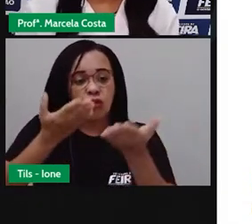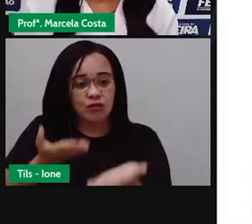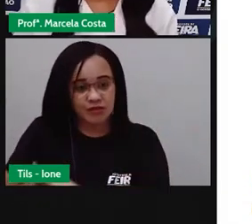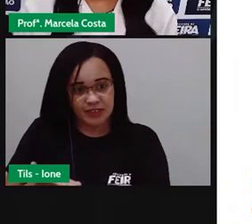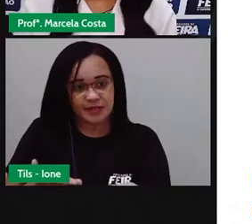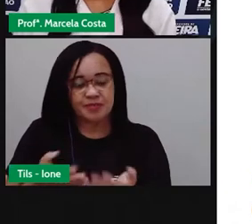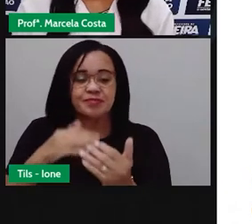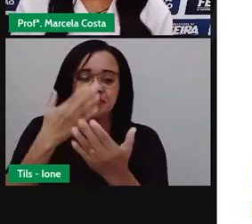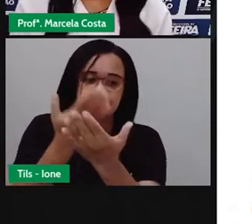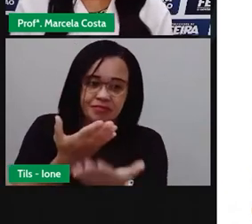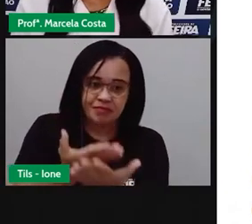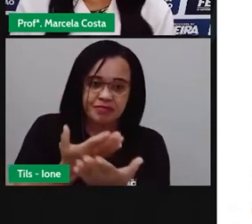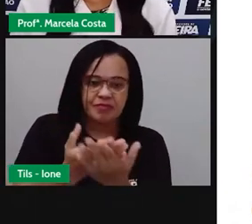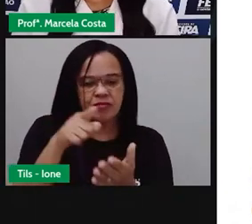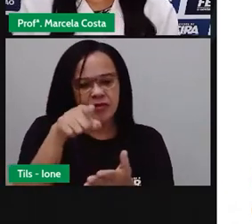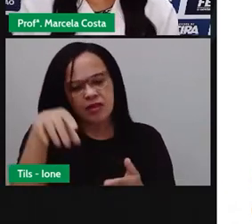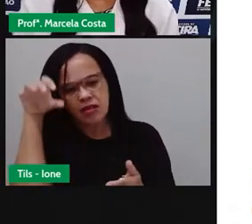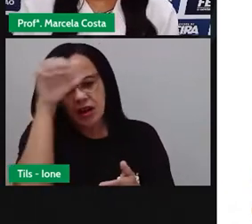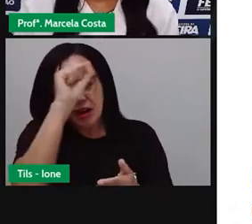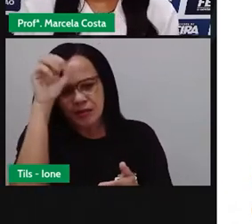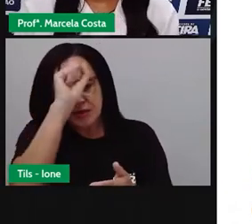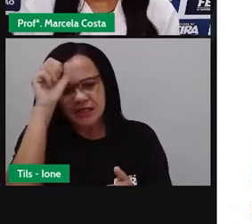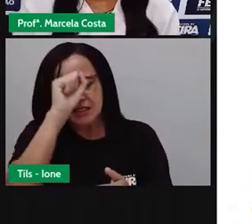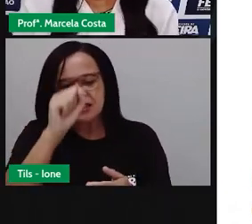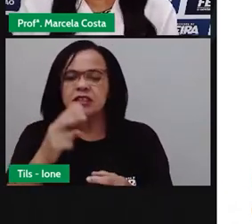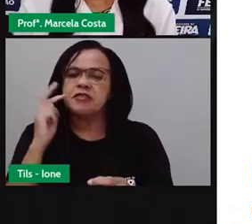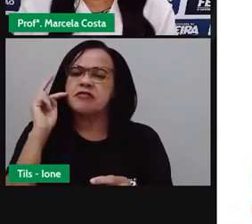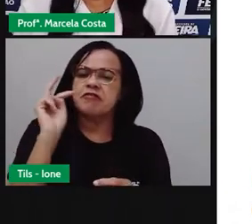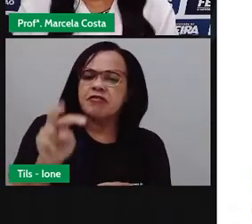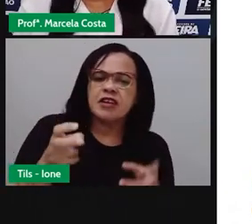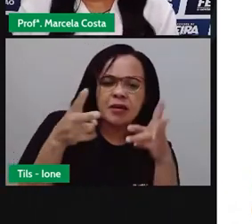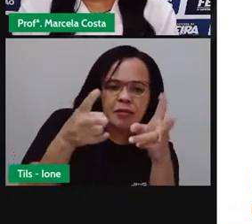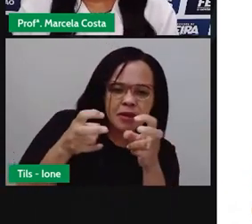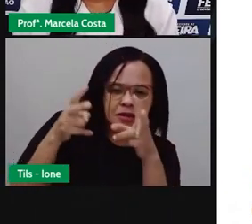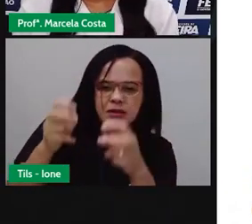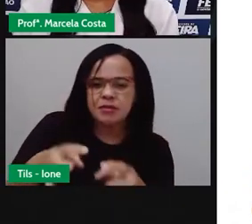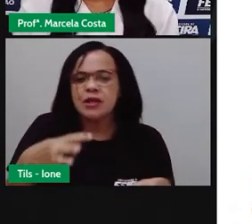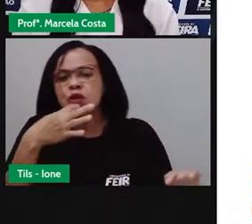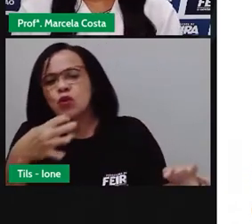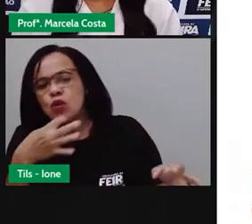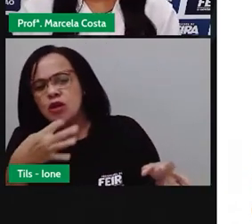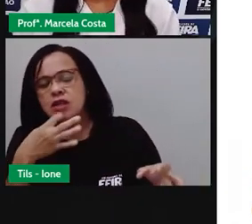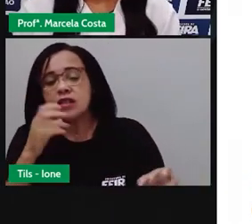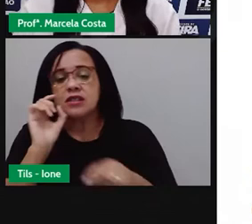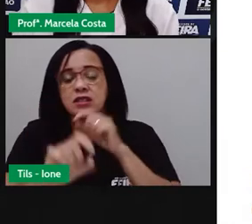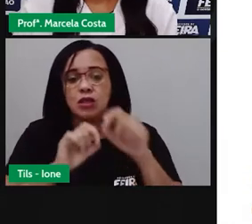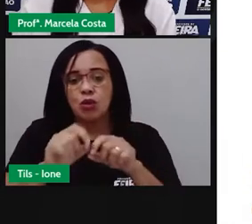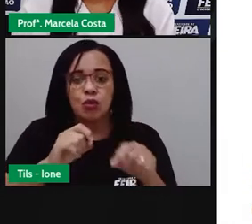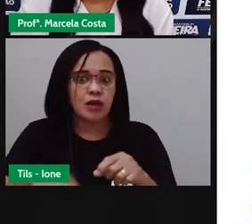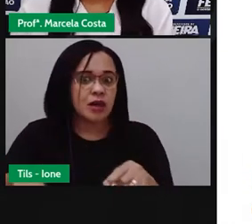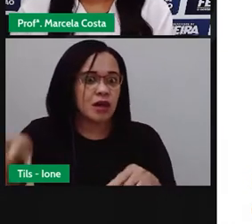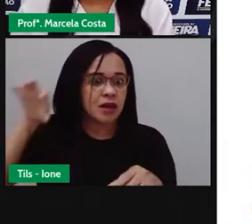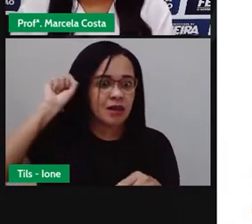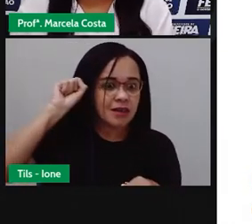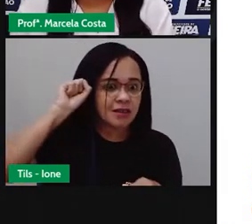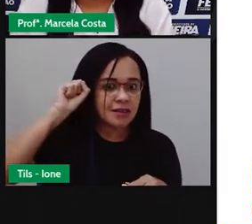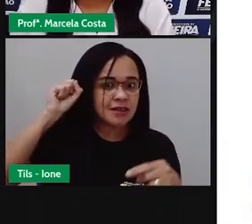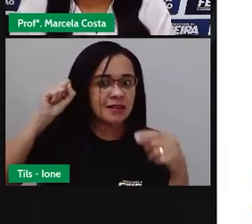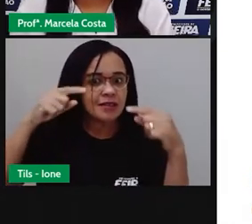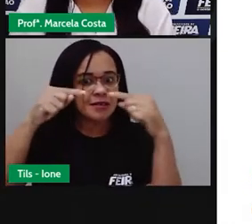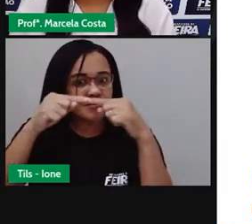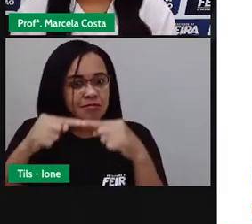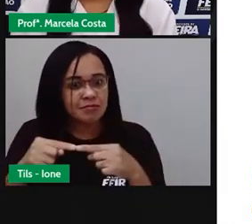aula, você vai aprender a reconhecer os elementos sonoros relacionando com a sua